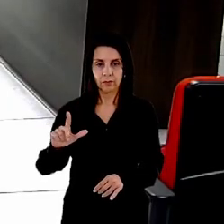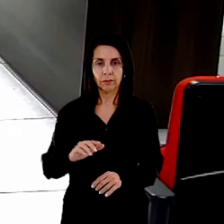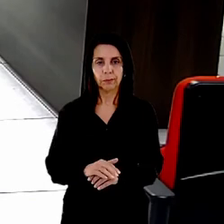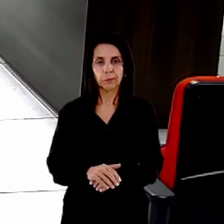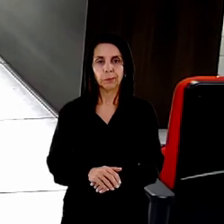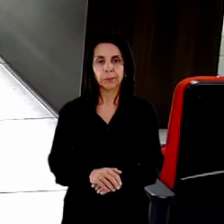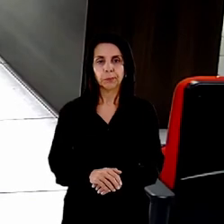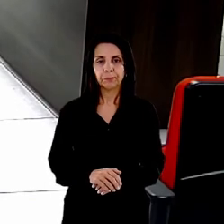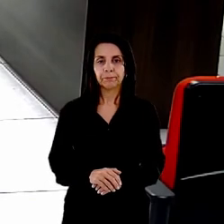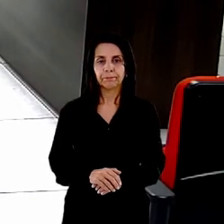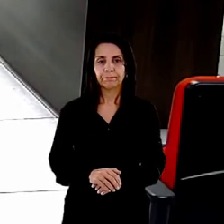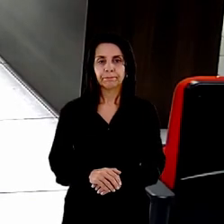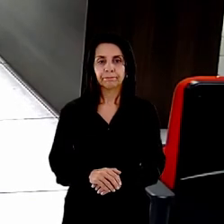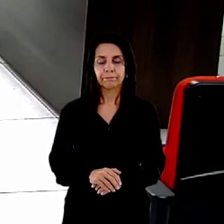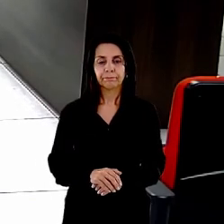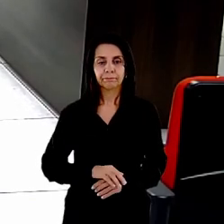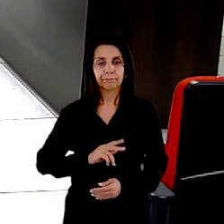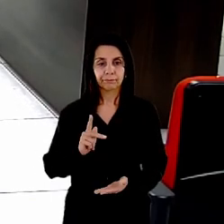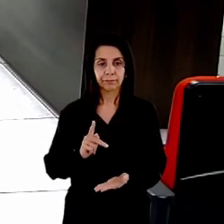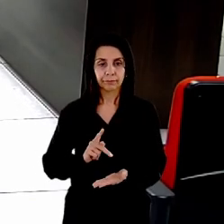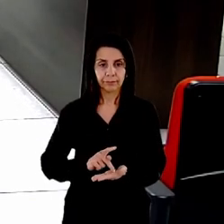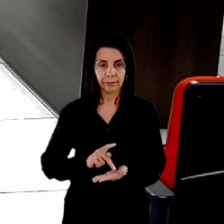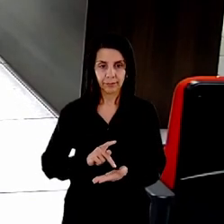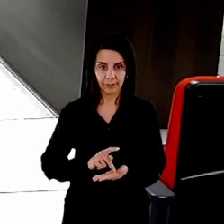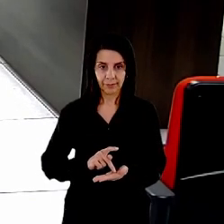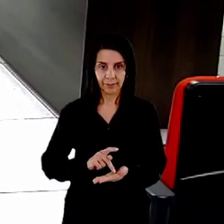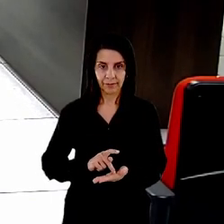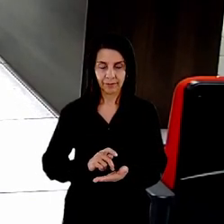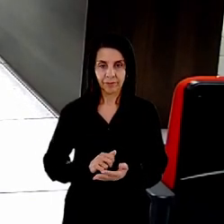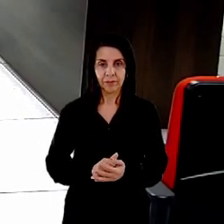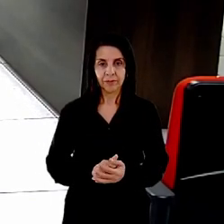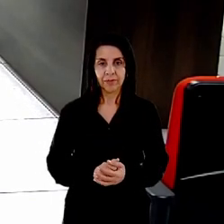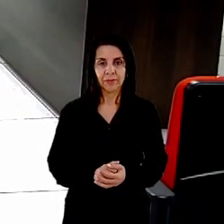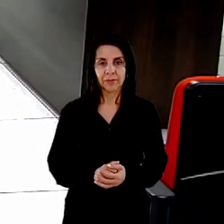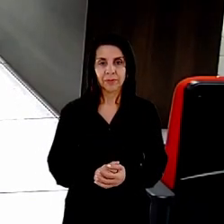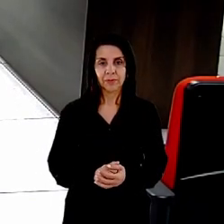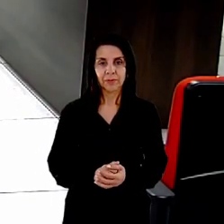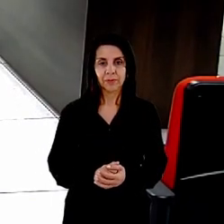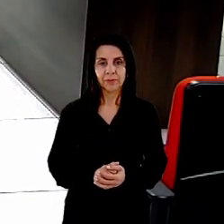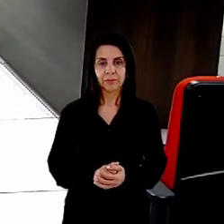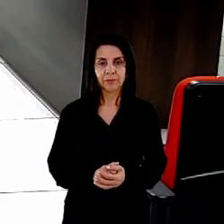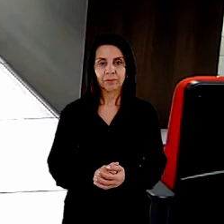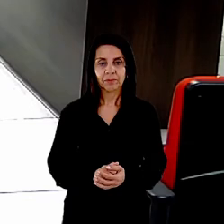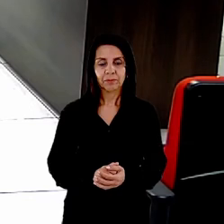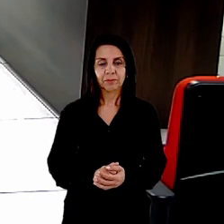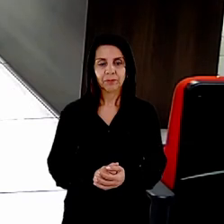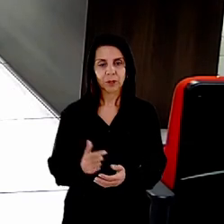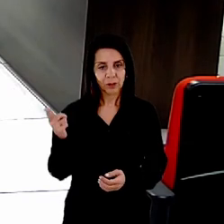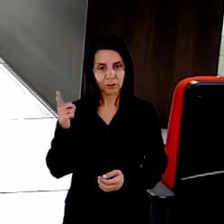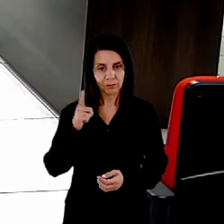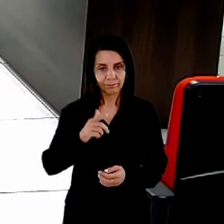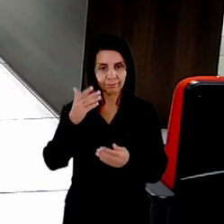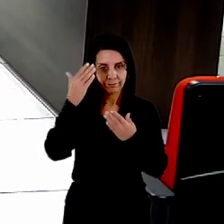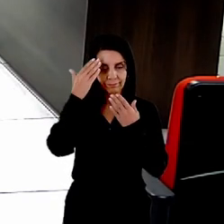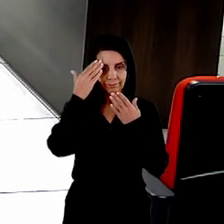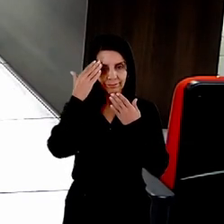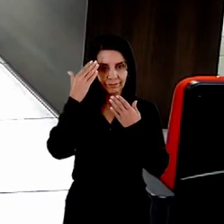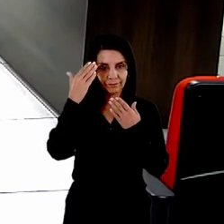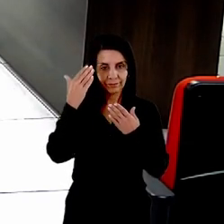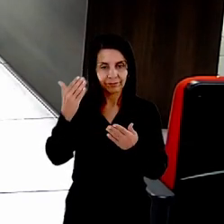na verdade eu não vou fazer uso da palavra na verdade quero só mais uma vez agradecer e poder